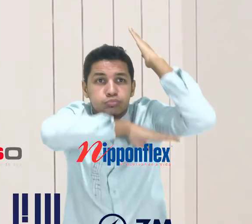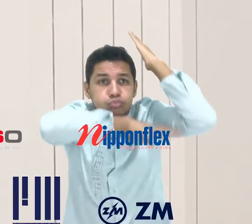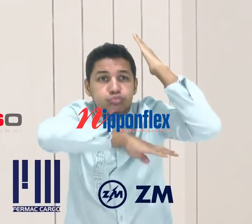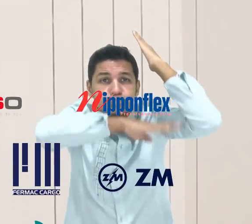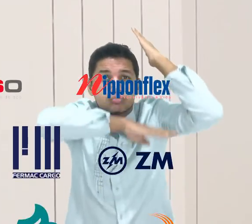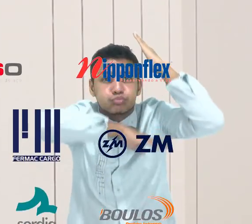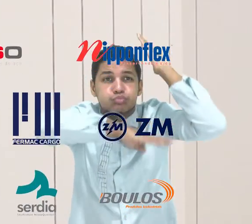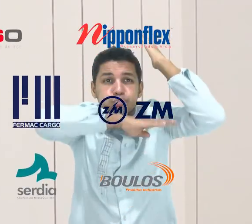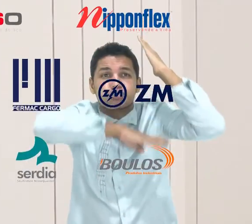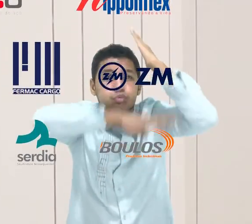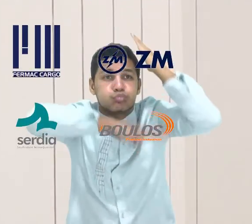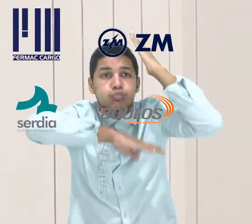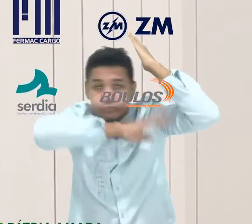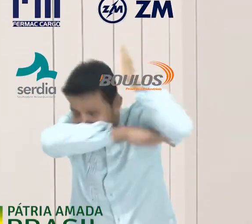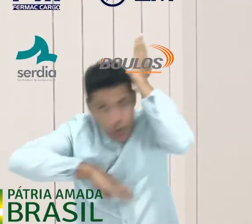Legenda